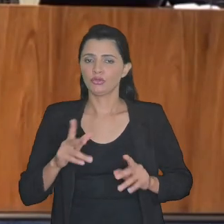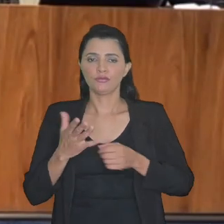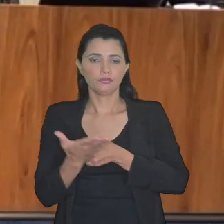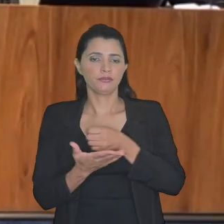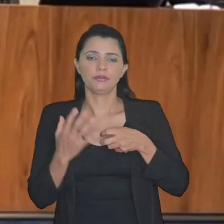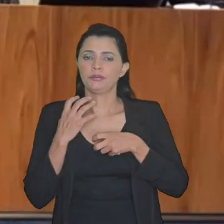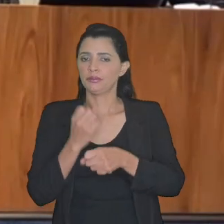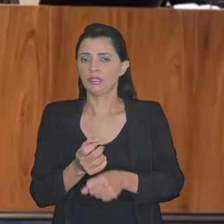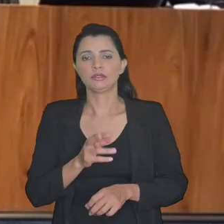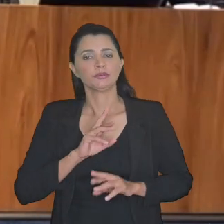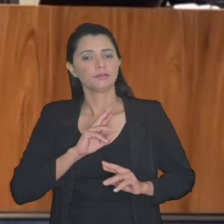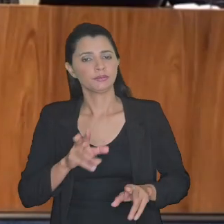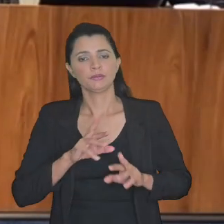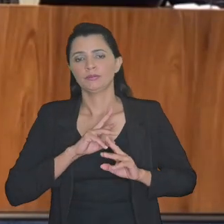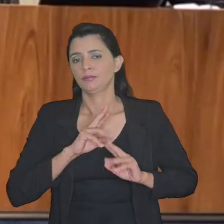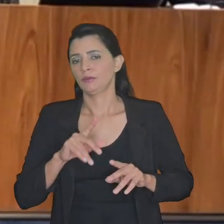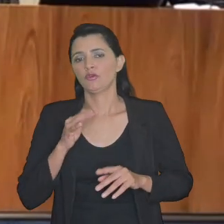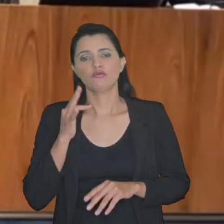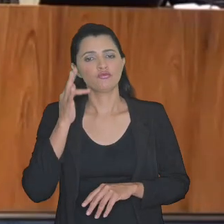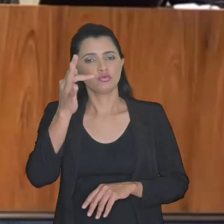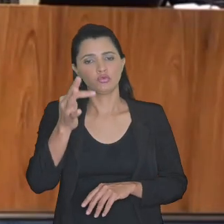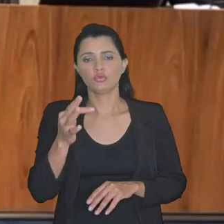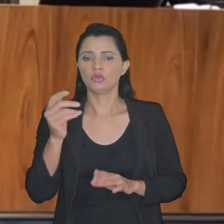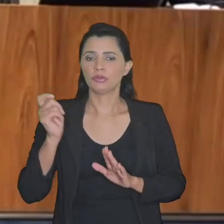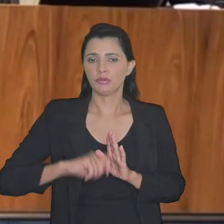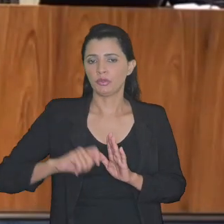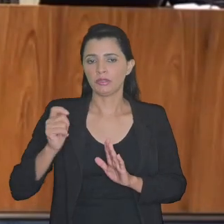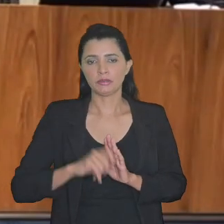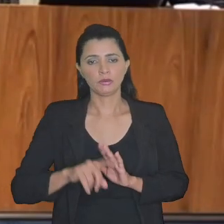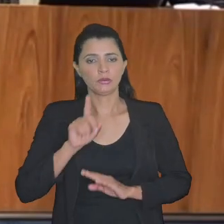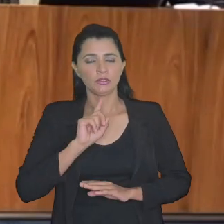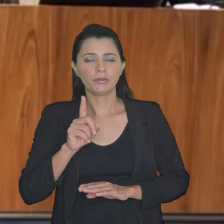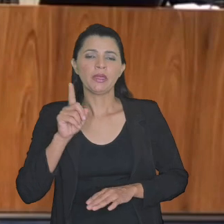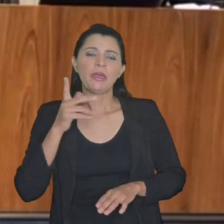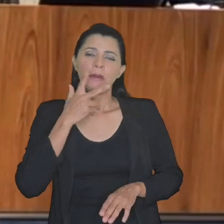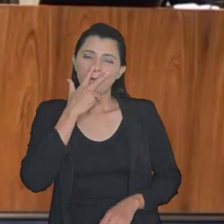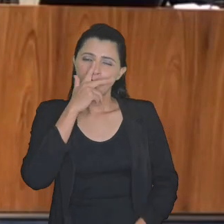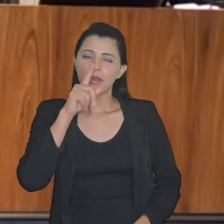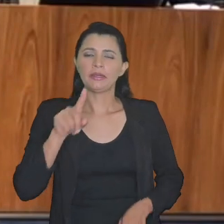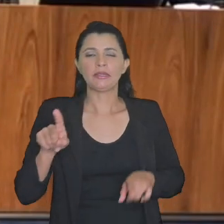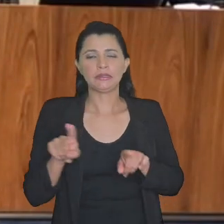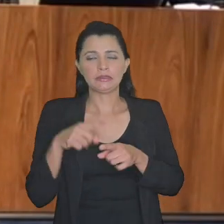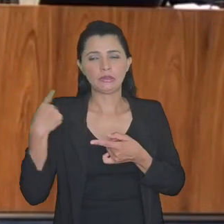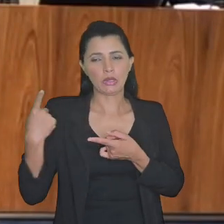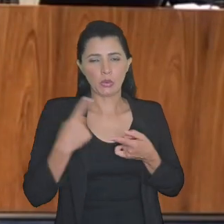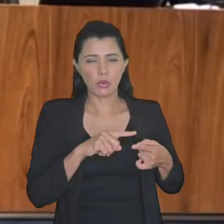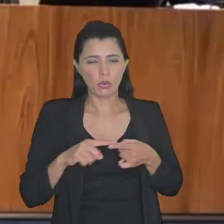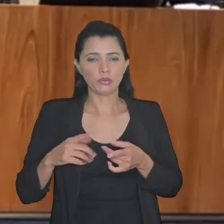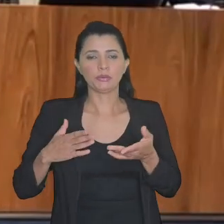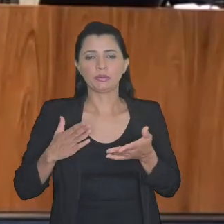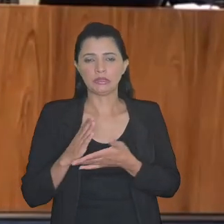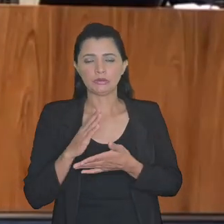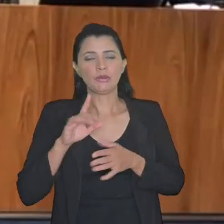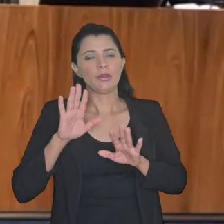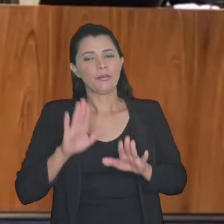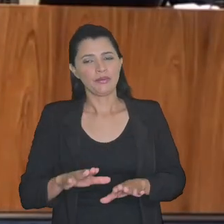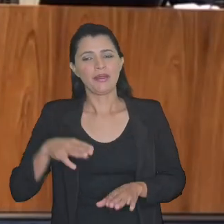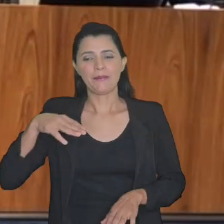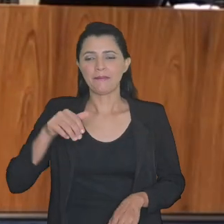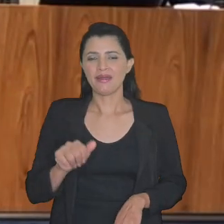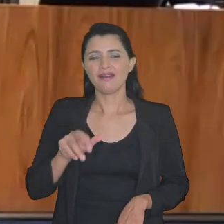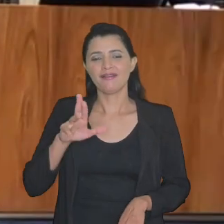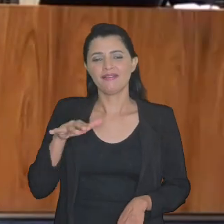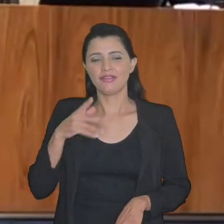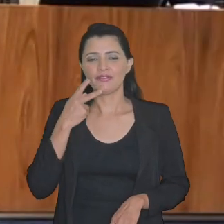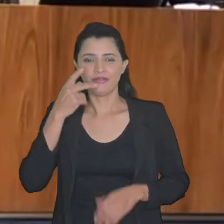desconto não vai ser base de cálculo da tributação futura me parece que também para os acordos que passaram mas aqui